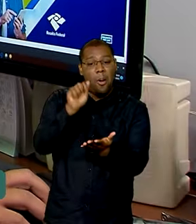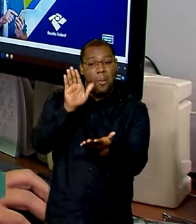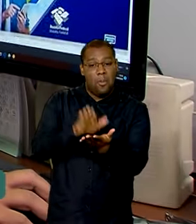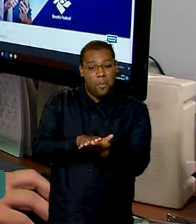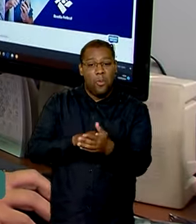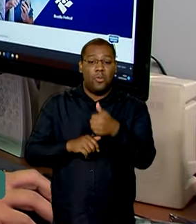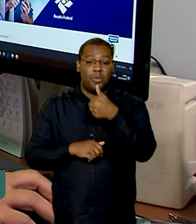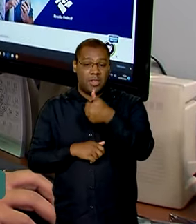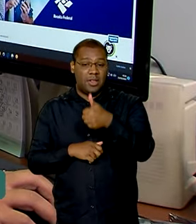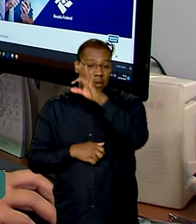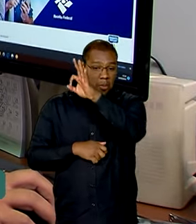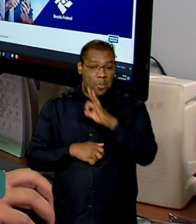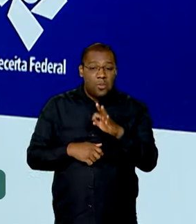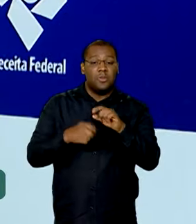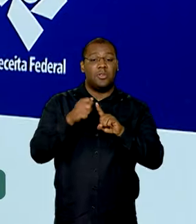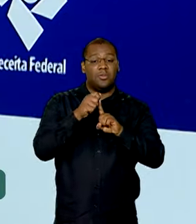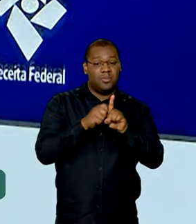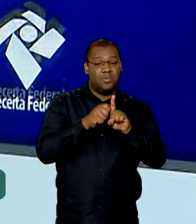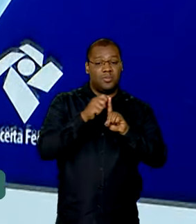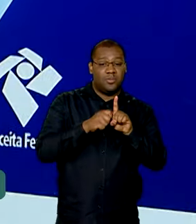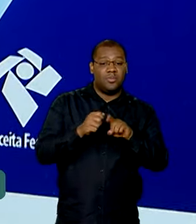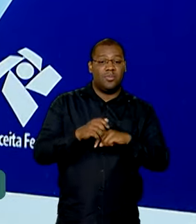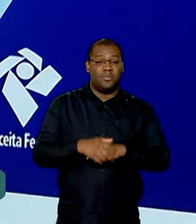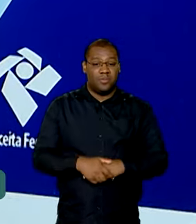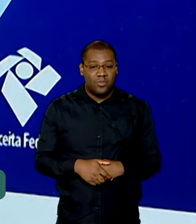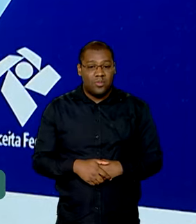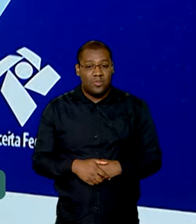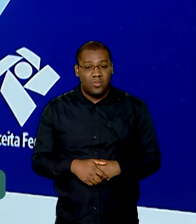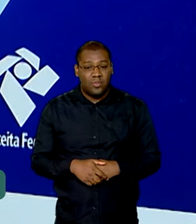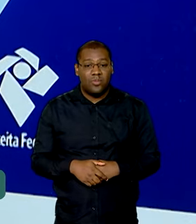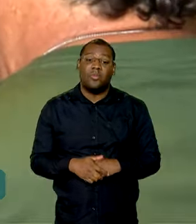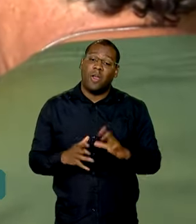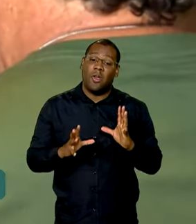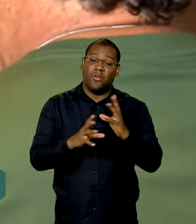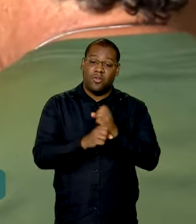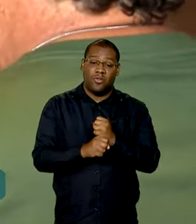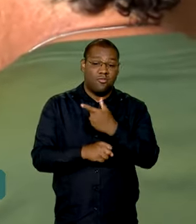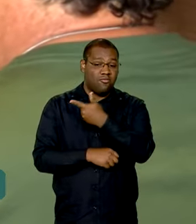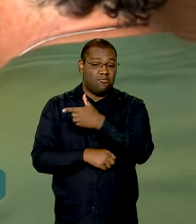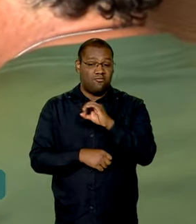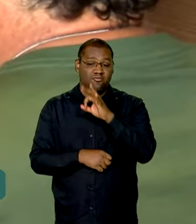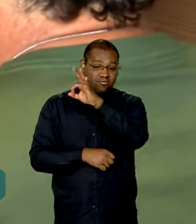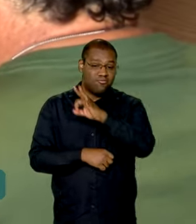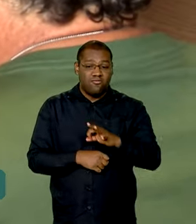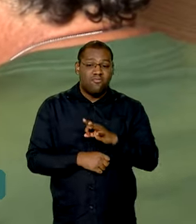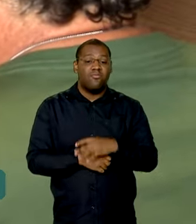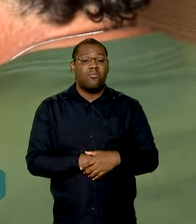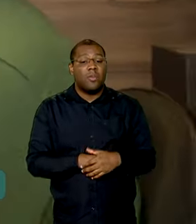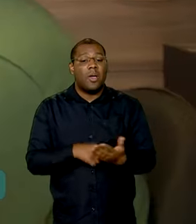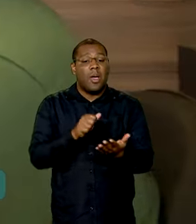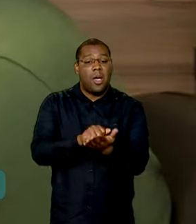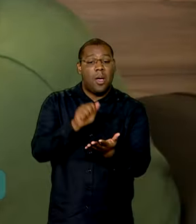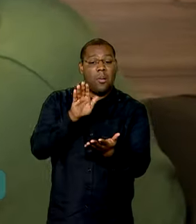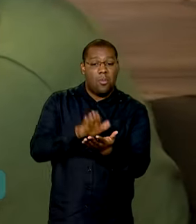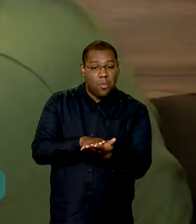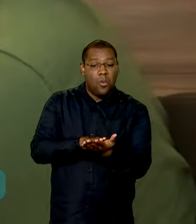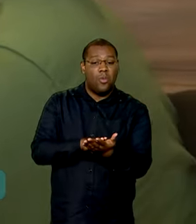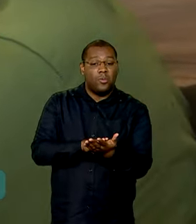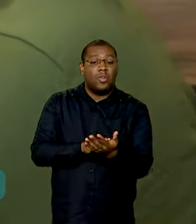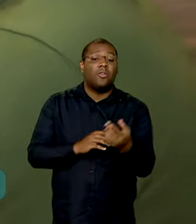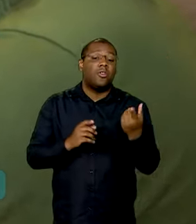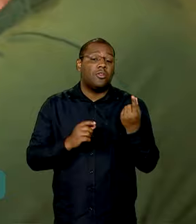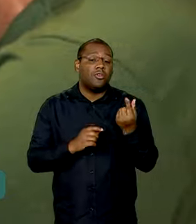o imposto a pagar, limitado a 20% desse total. E o valor mínimo da multa é de R$